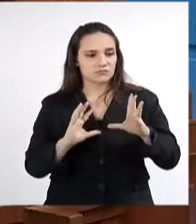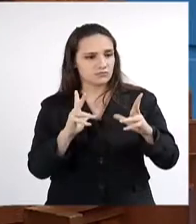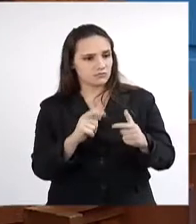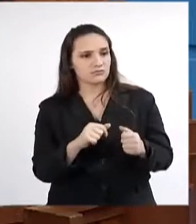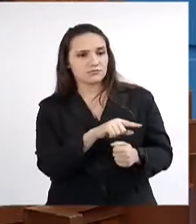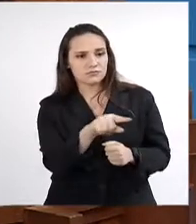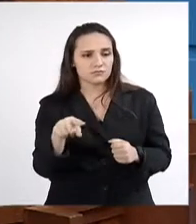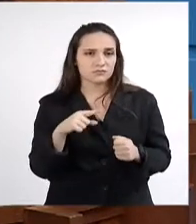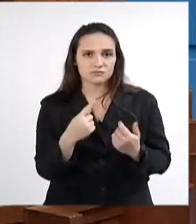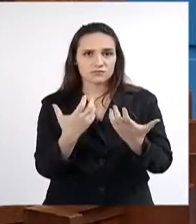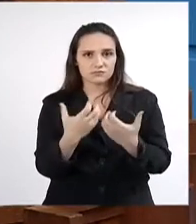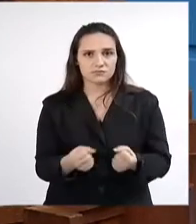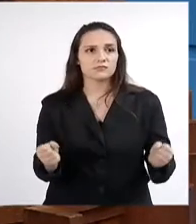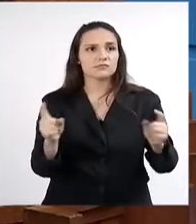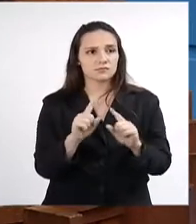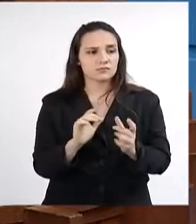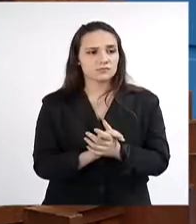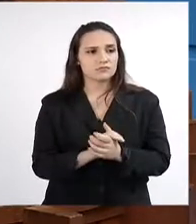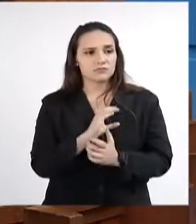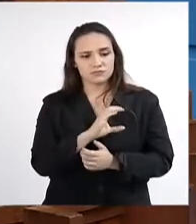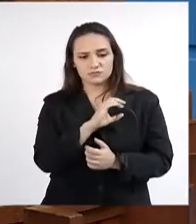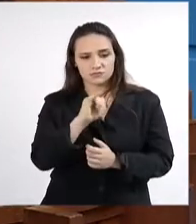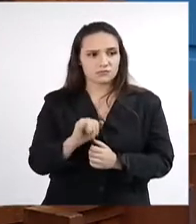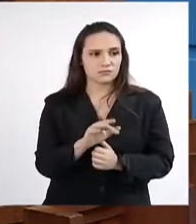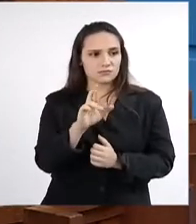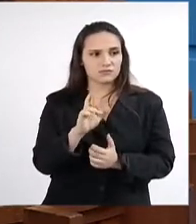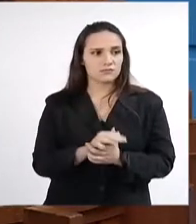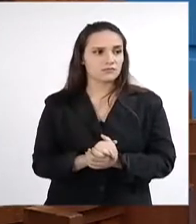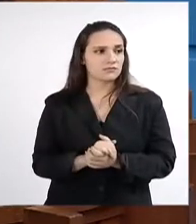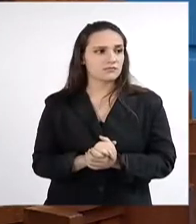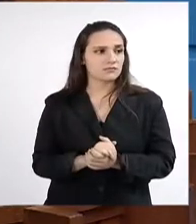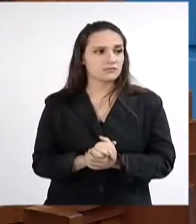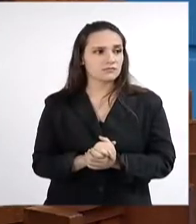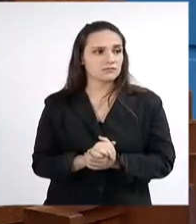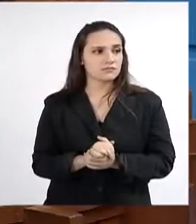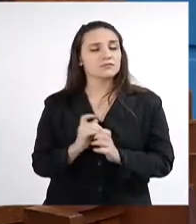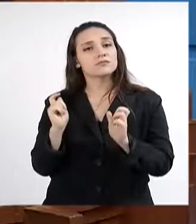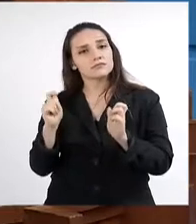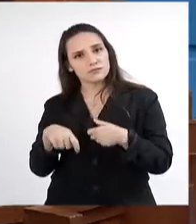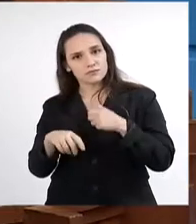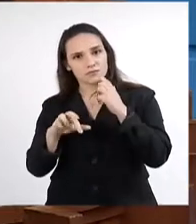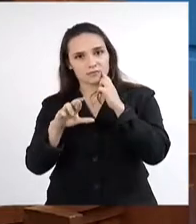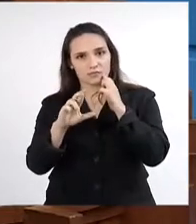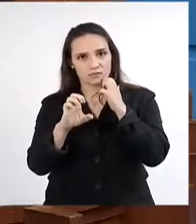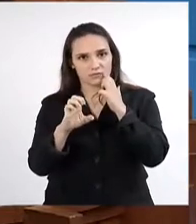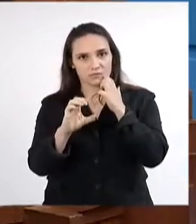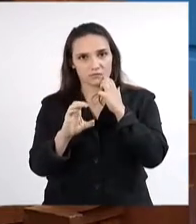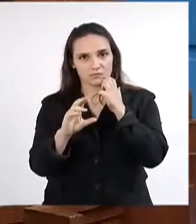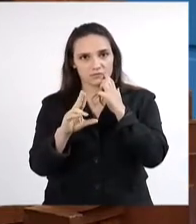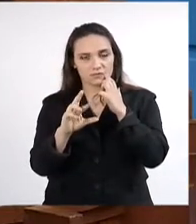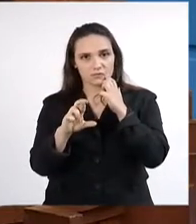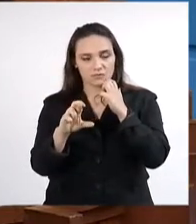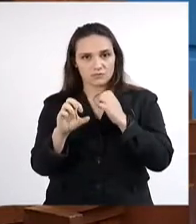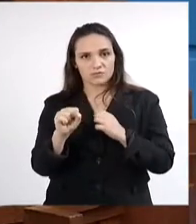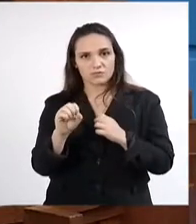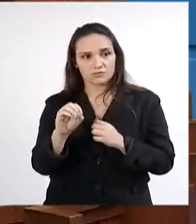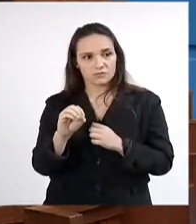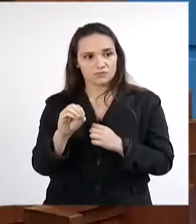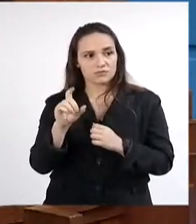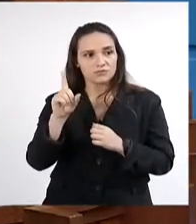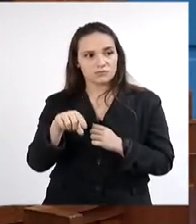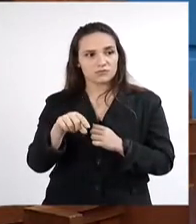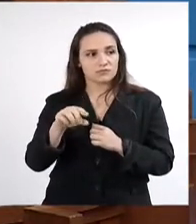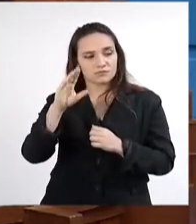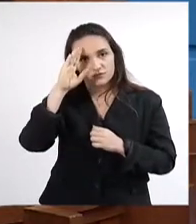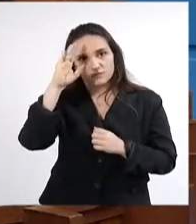pela não admissibilidade da Comissão de Constituição e Justiça, que caiba recurso para o senhor soberano